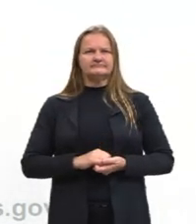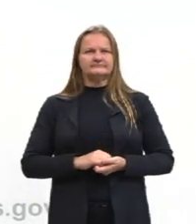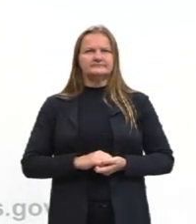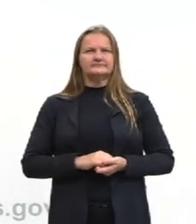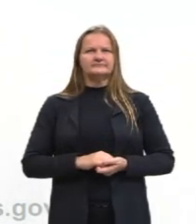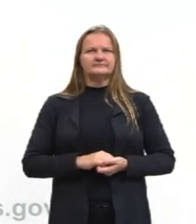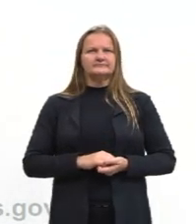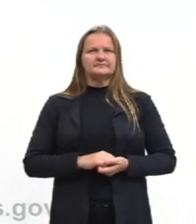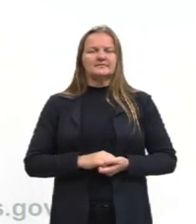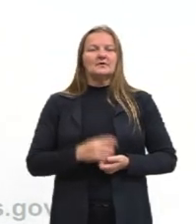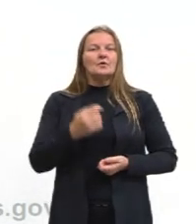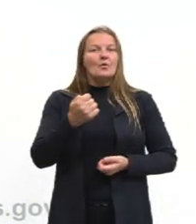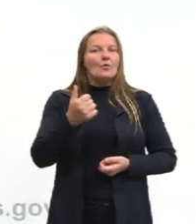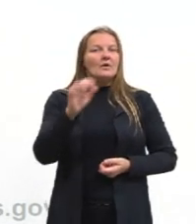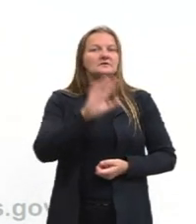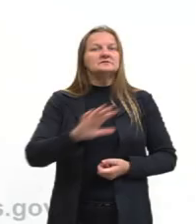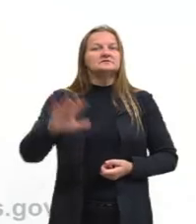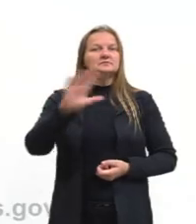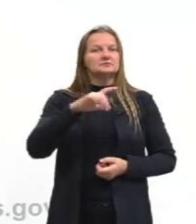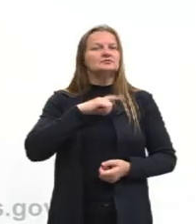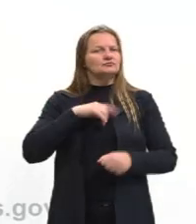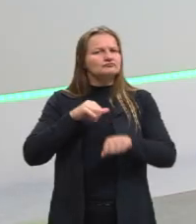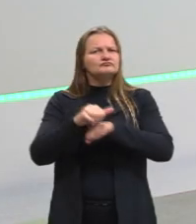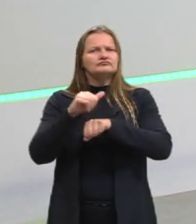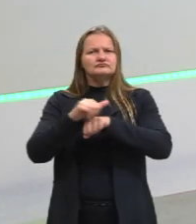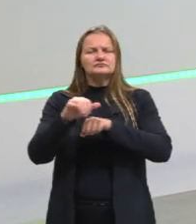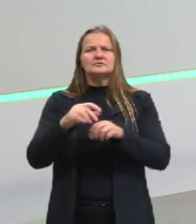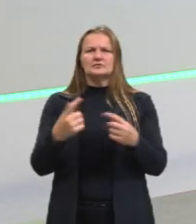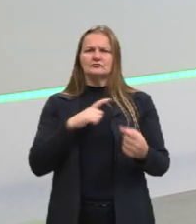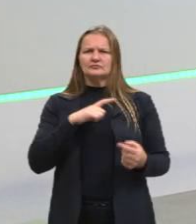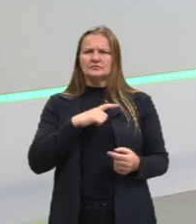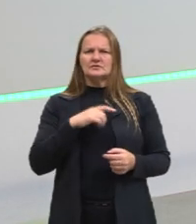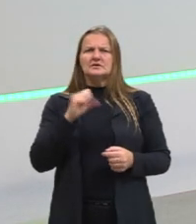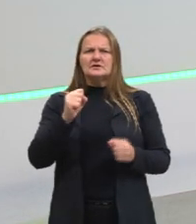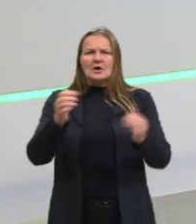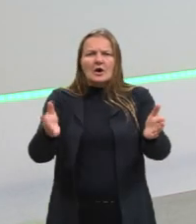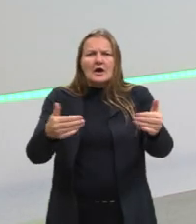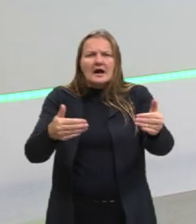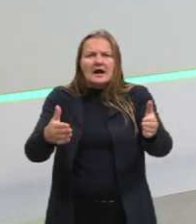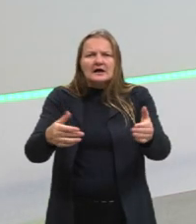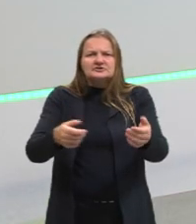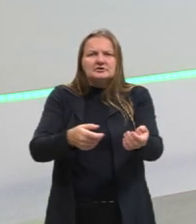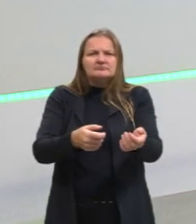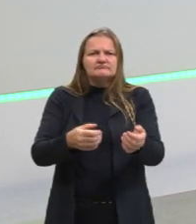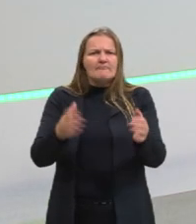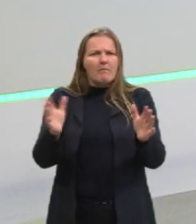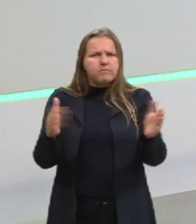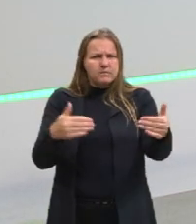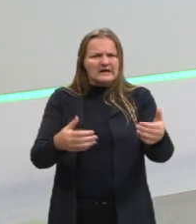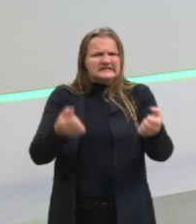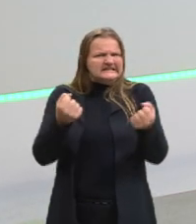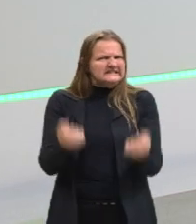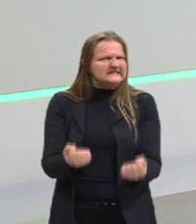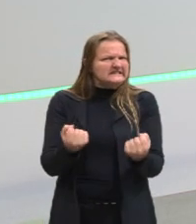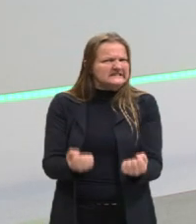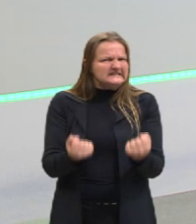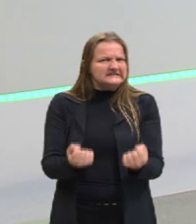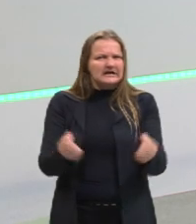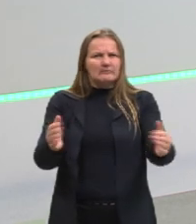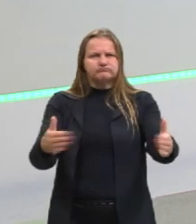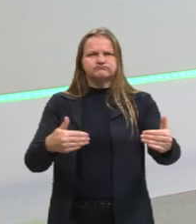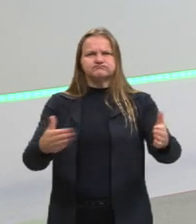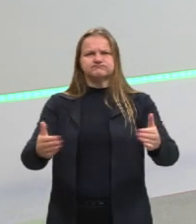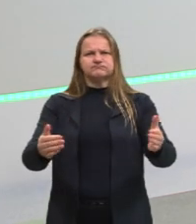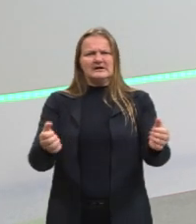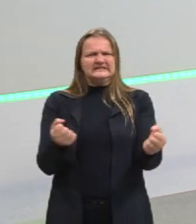Então, geralmente, isso vai acontecer bastante, né? Se eu tenho uma caixa pesada, né? Para carregar, o que